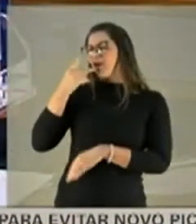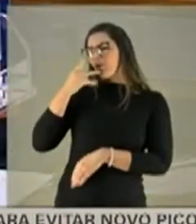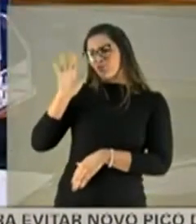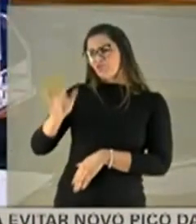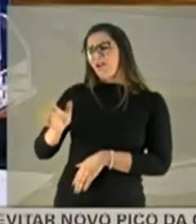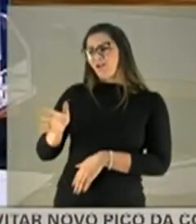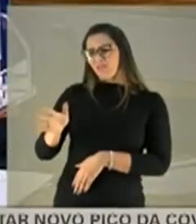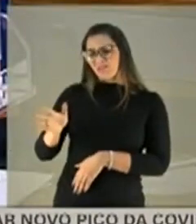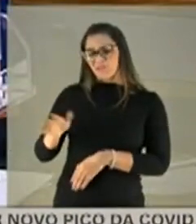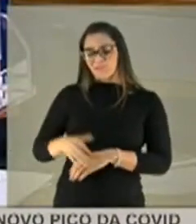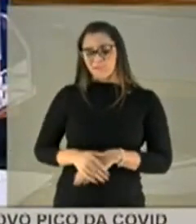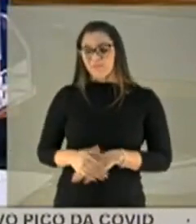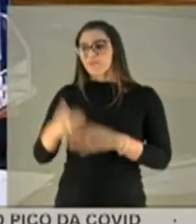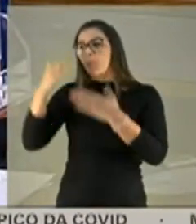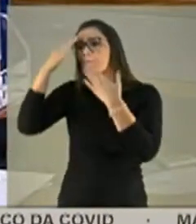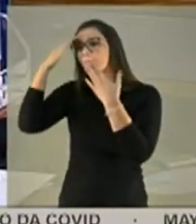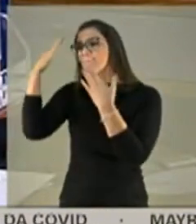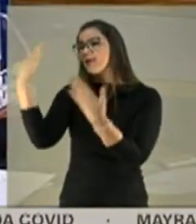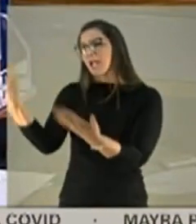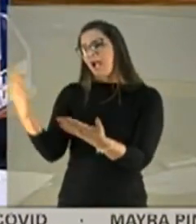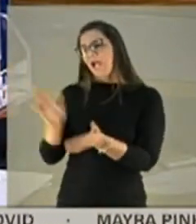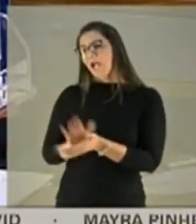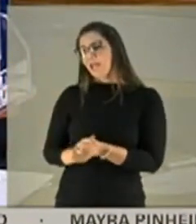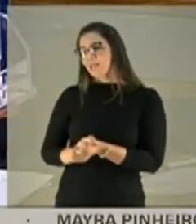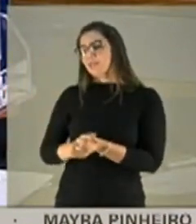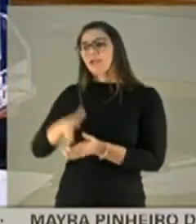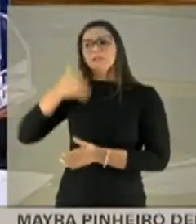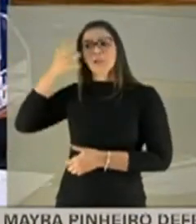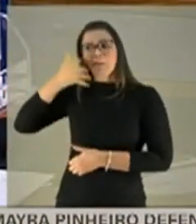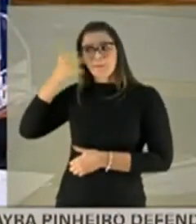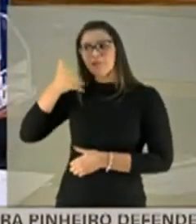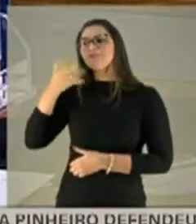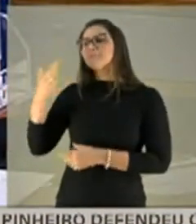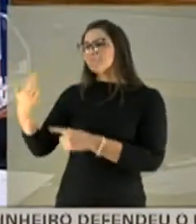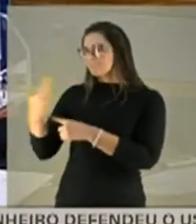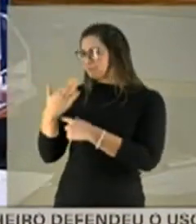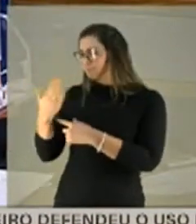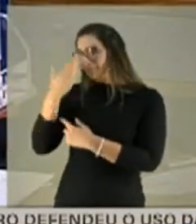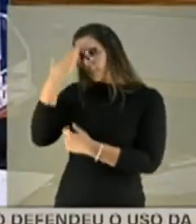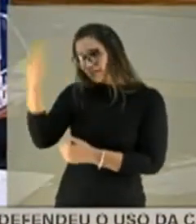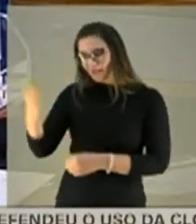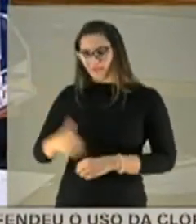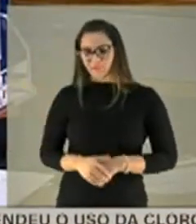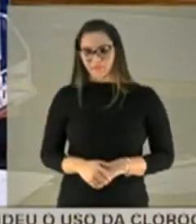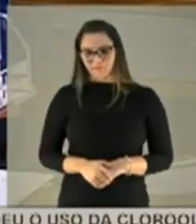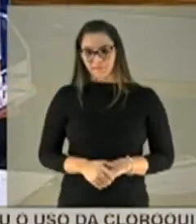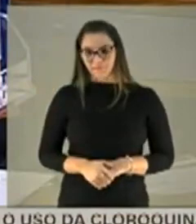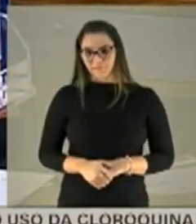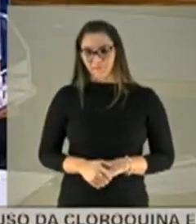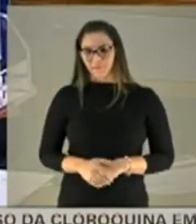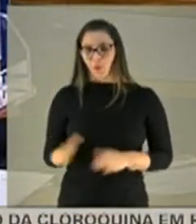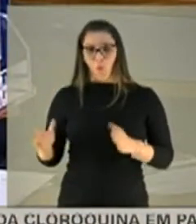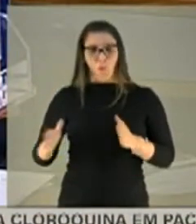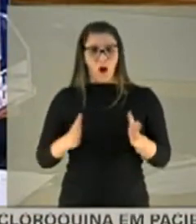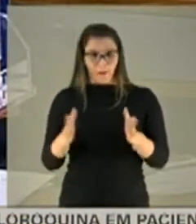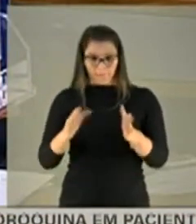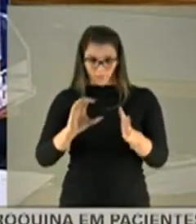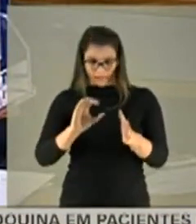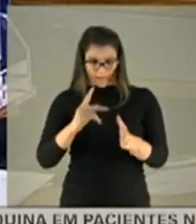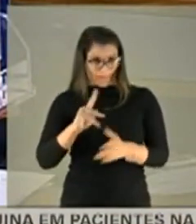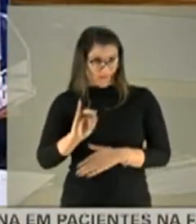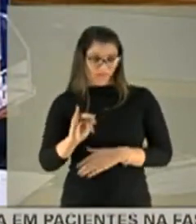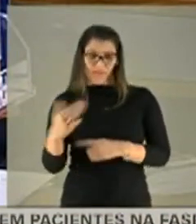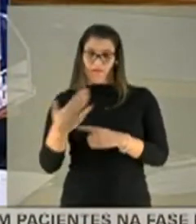A gente quer agradecer muito o vosso depoimento e a vossa colaboração. Pois não. No caminho da CPI, contribuiu e muito.